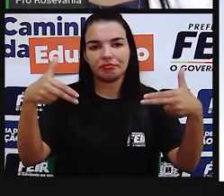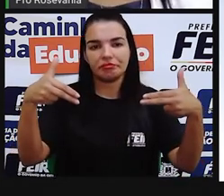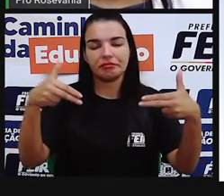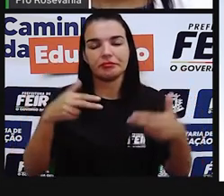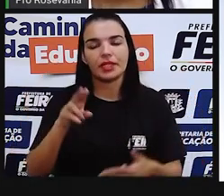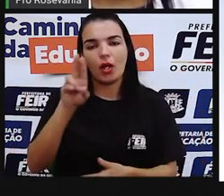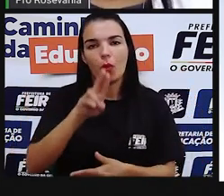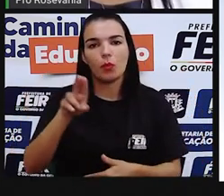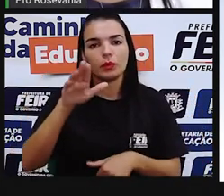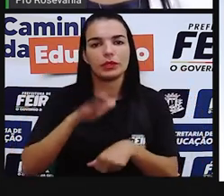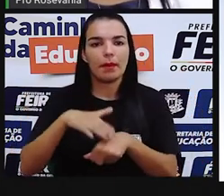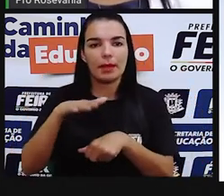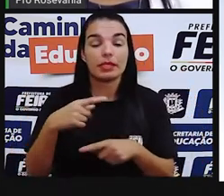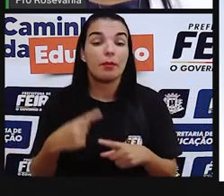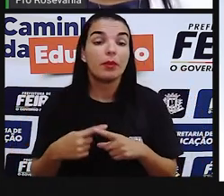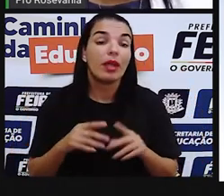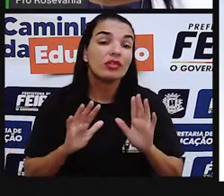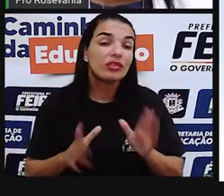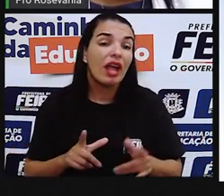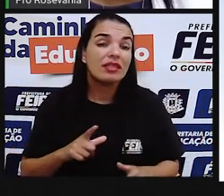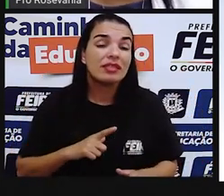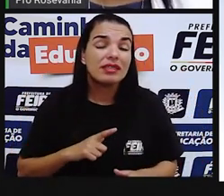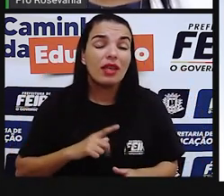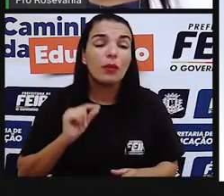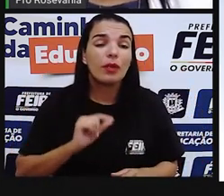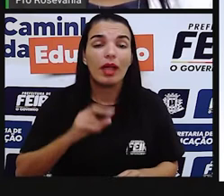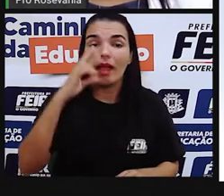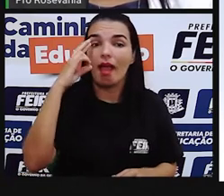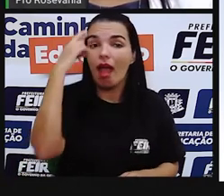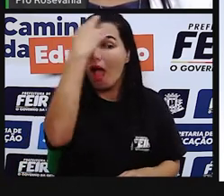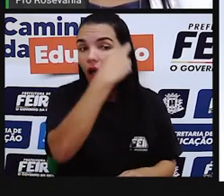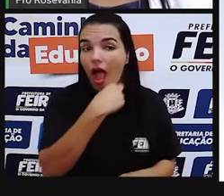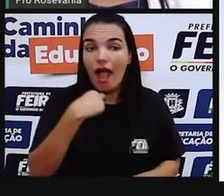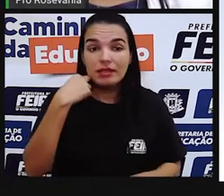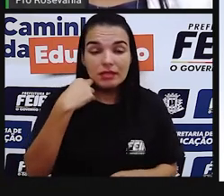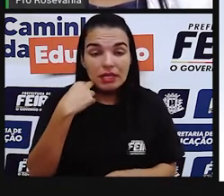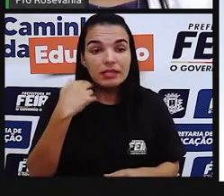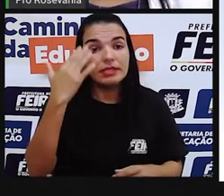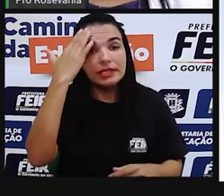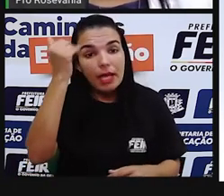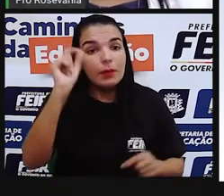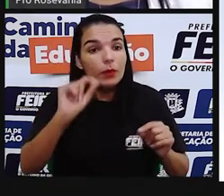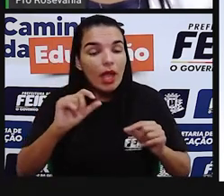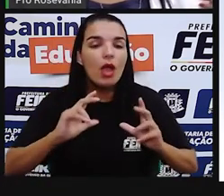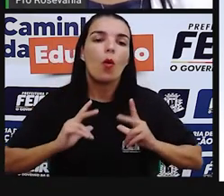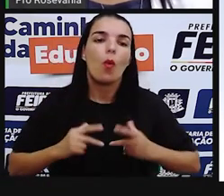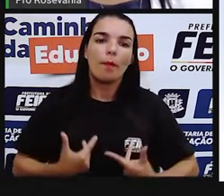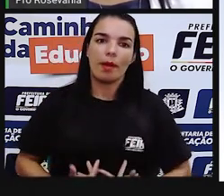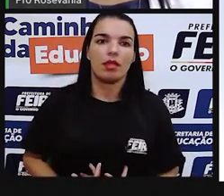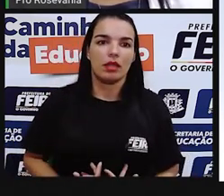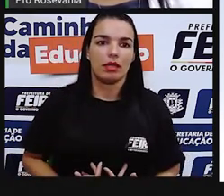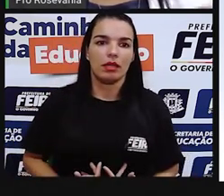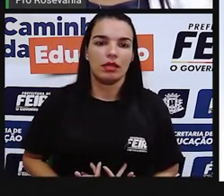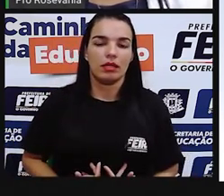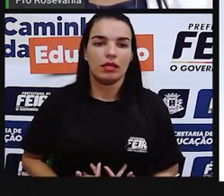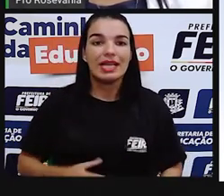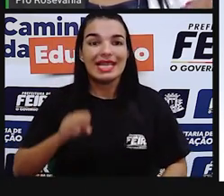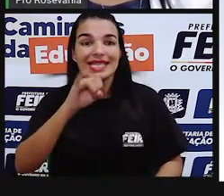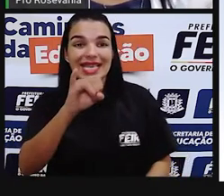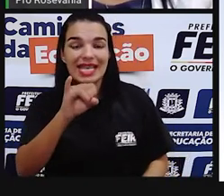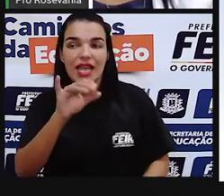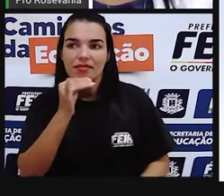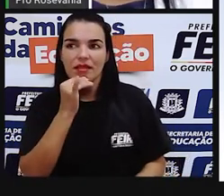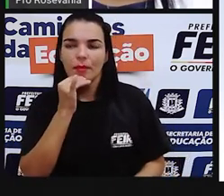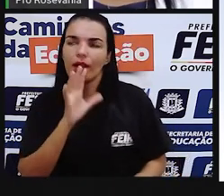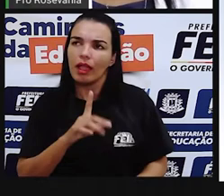raça humana. Por exemplo, se a gente pegar o conceito de raça, você vê, raça de cachorro. Aí a gente tem lá o quinto,